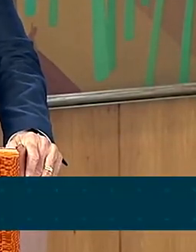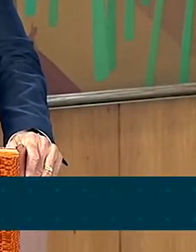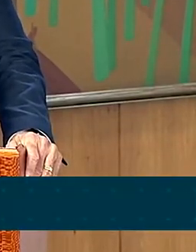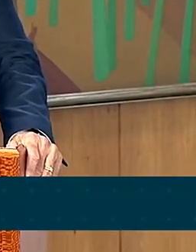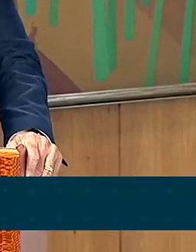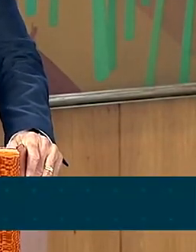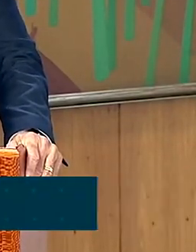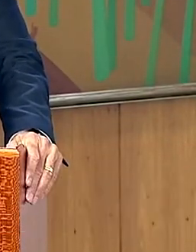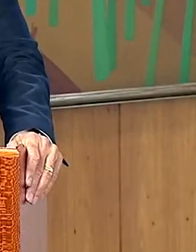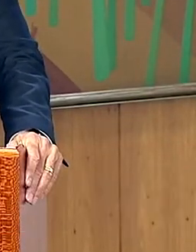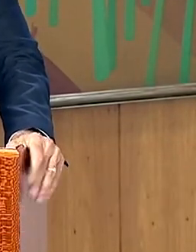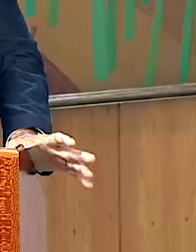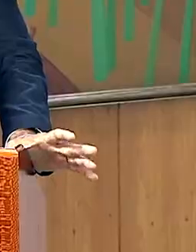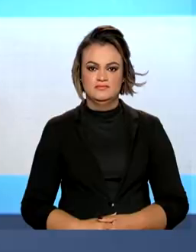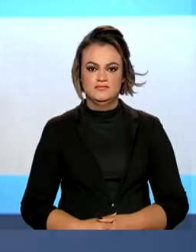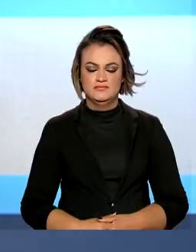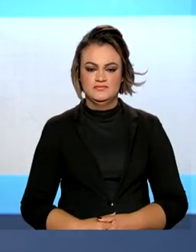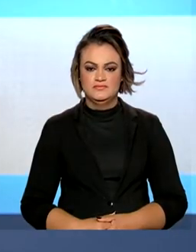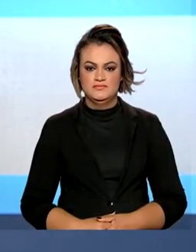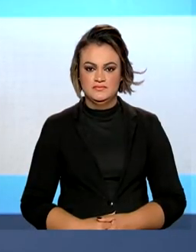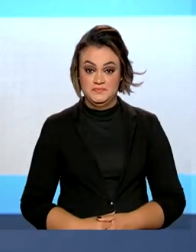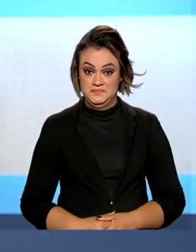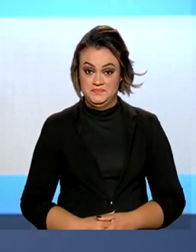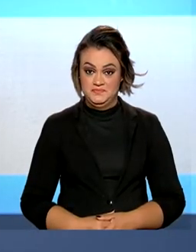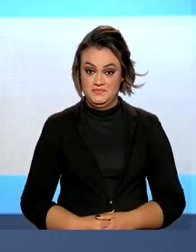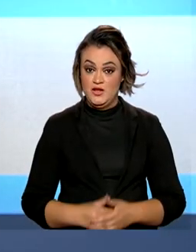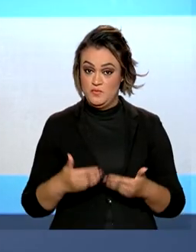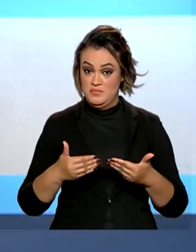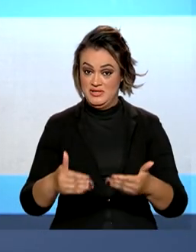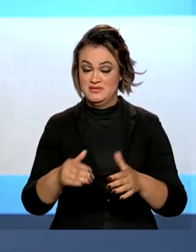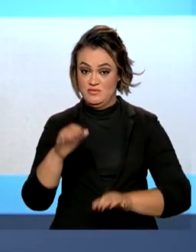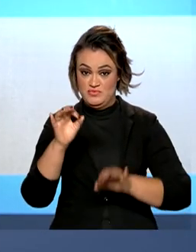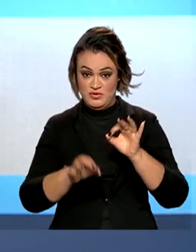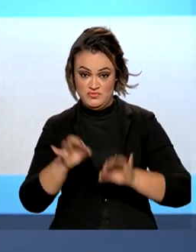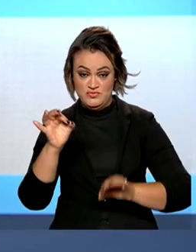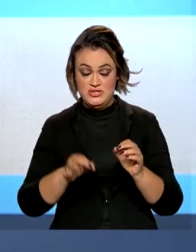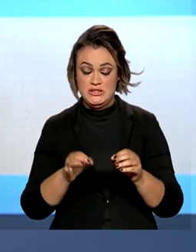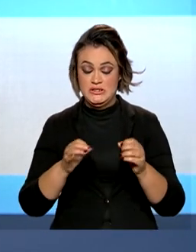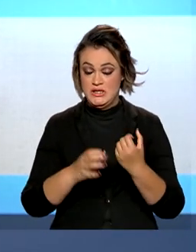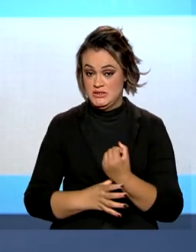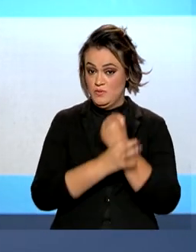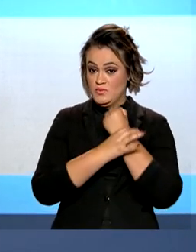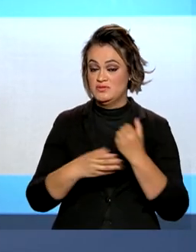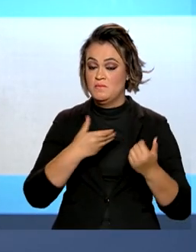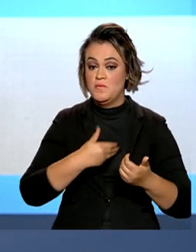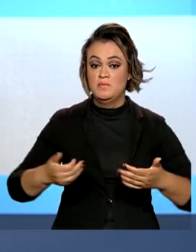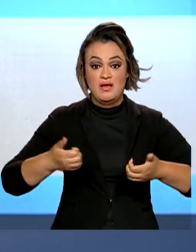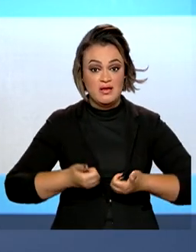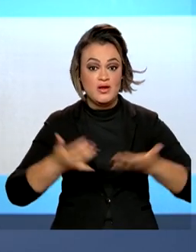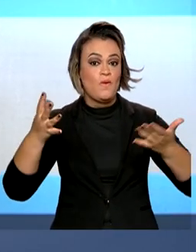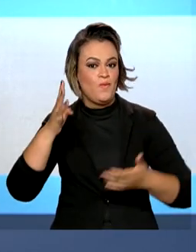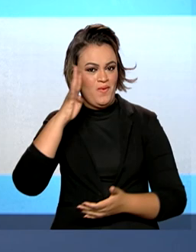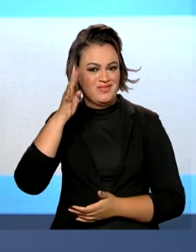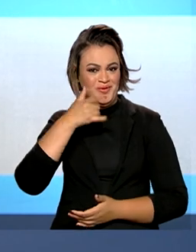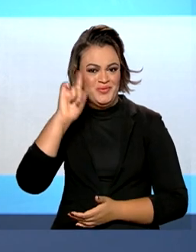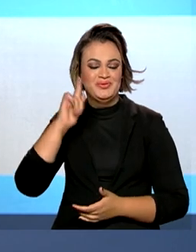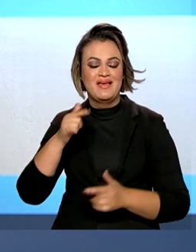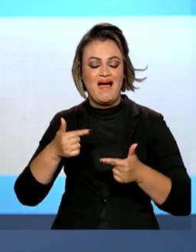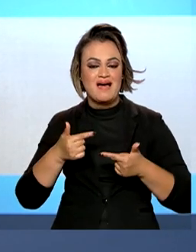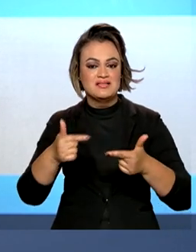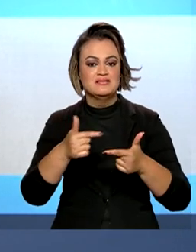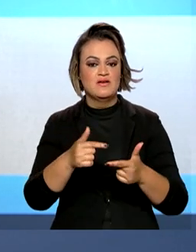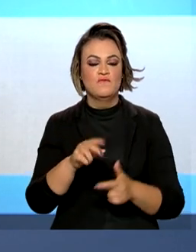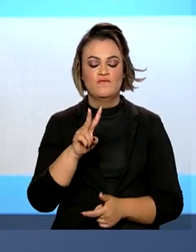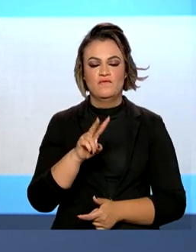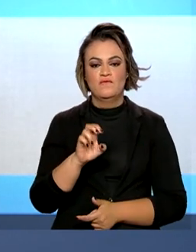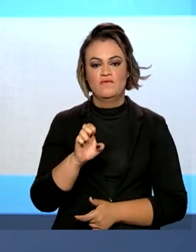nossa marinha estava em campo. O Ministério da Justiça e Segurança Pública lançou, nesta quarta-feira, a Operação